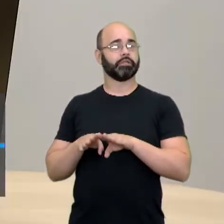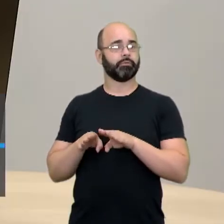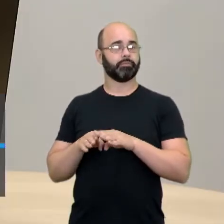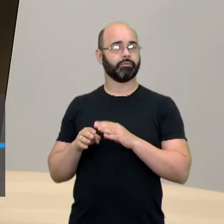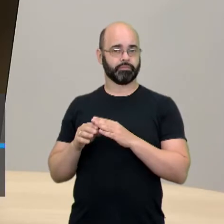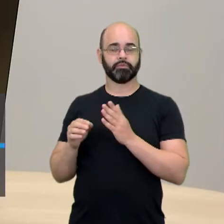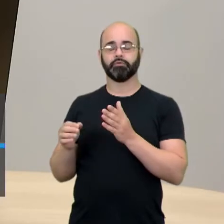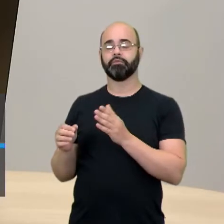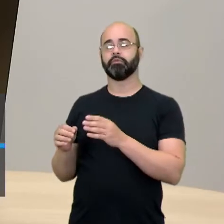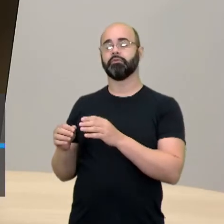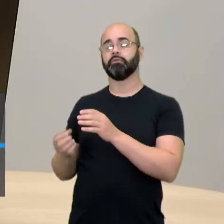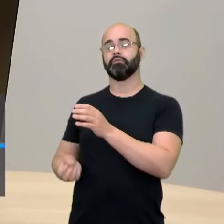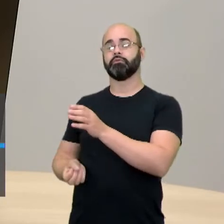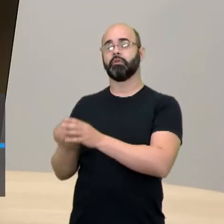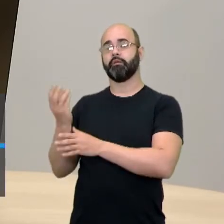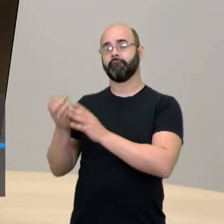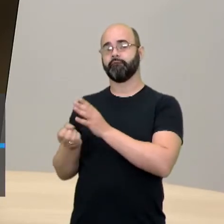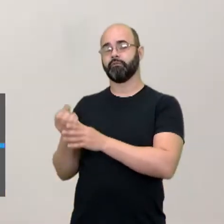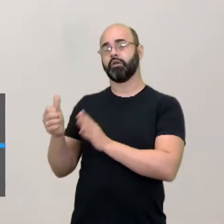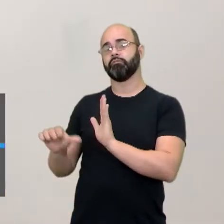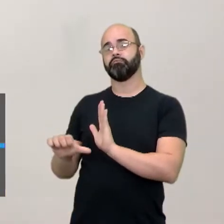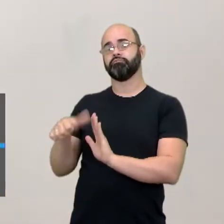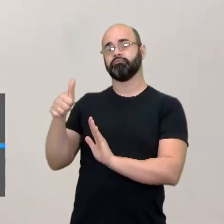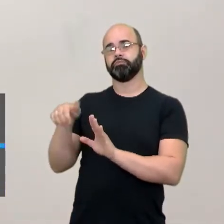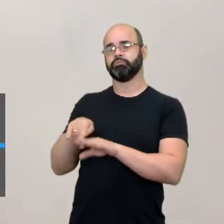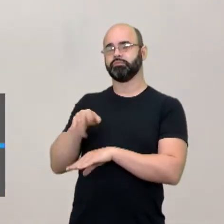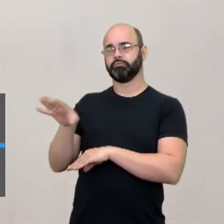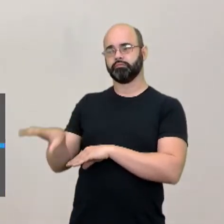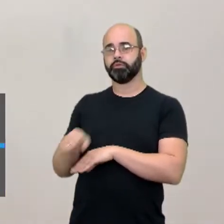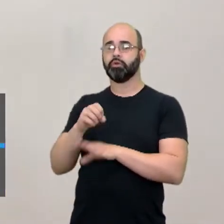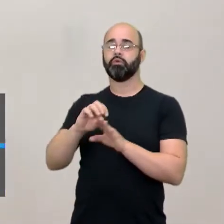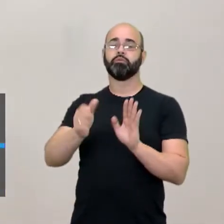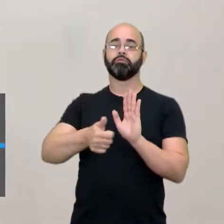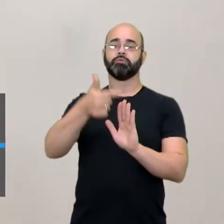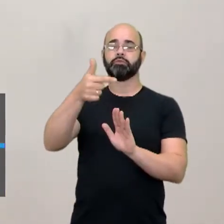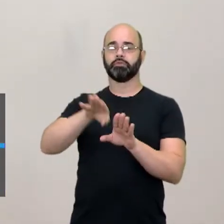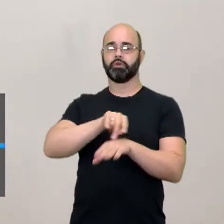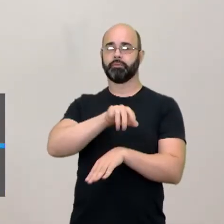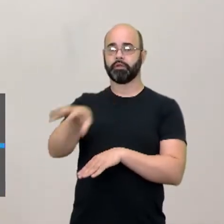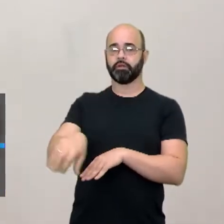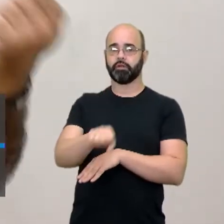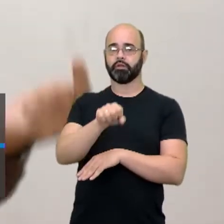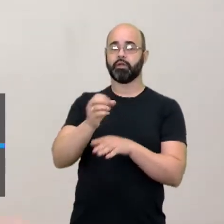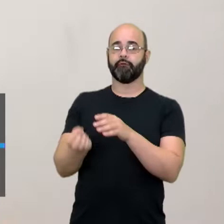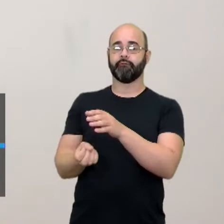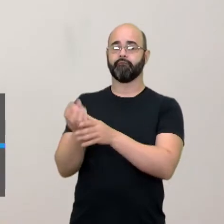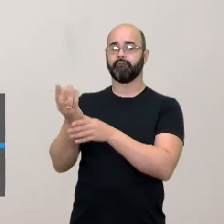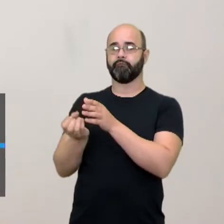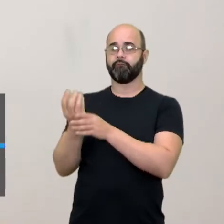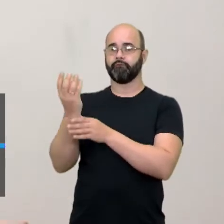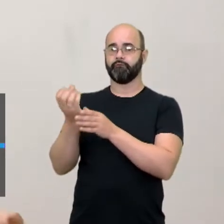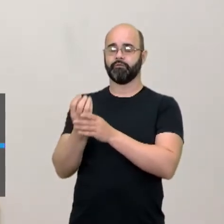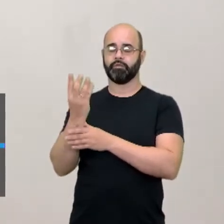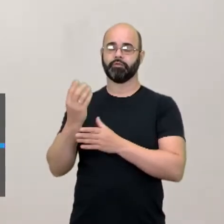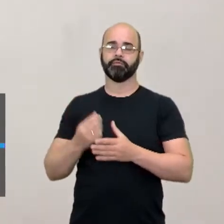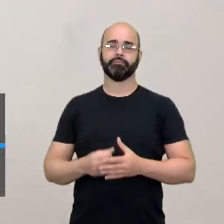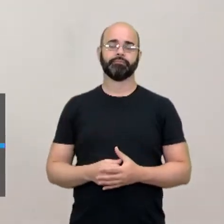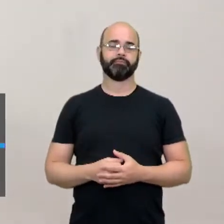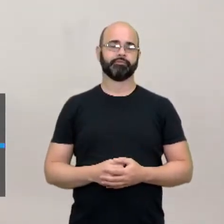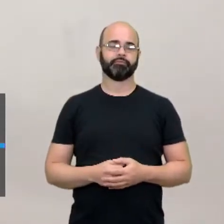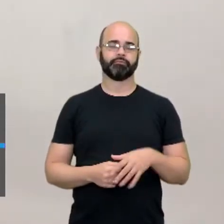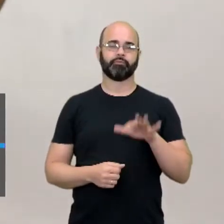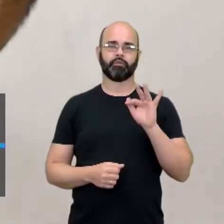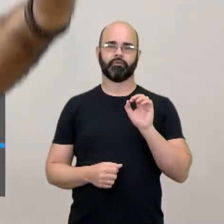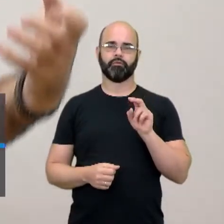primárias, além das fontes secundárias, que muitas vezes ele já utiliza. Só que, depois